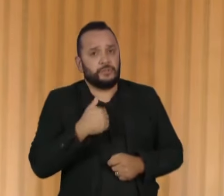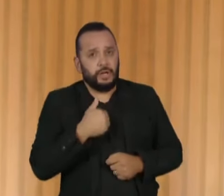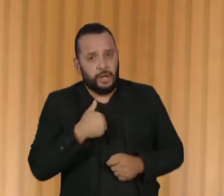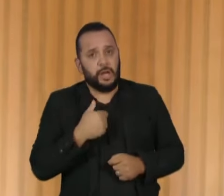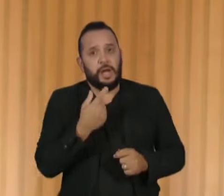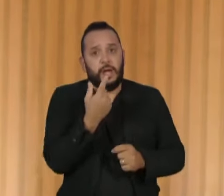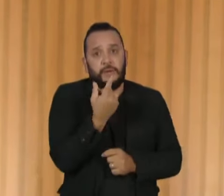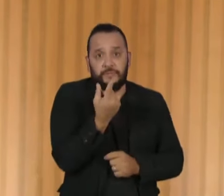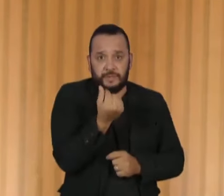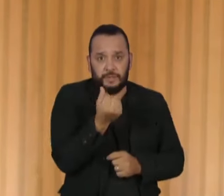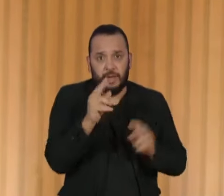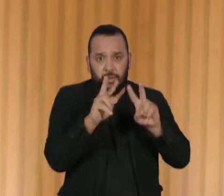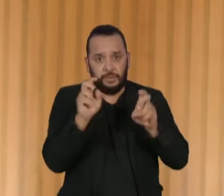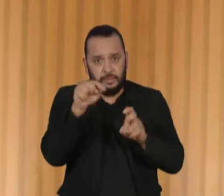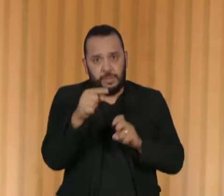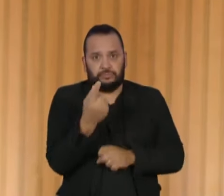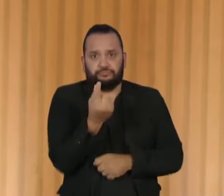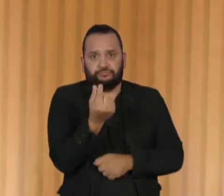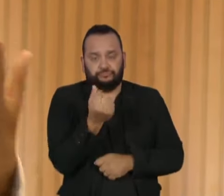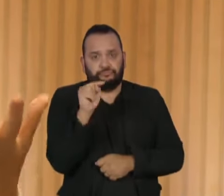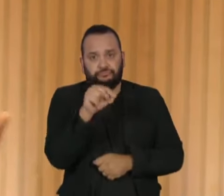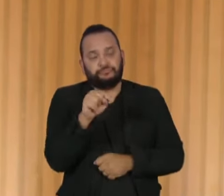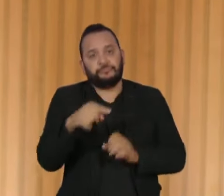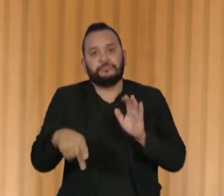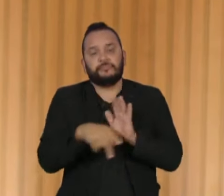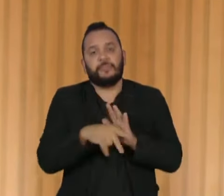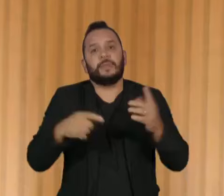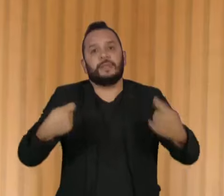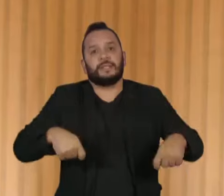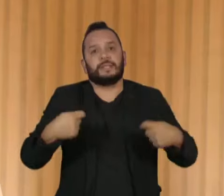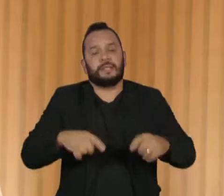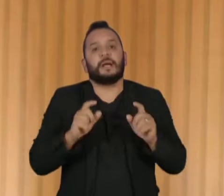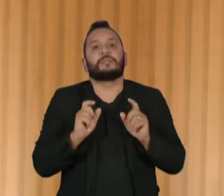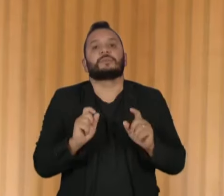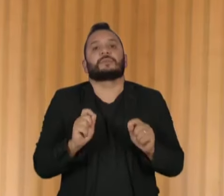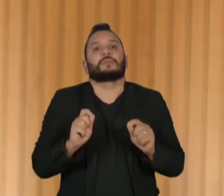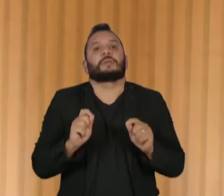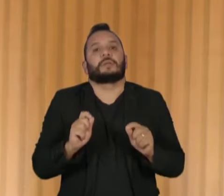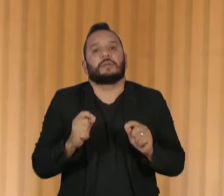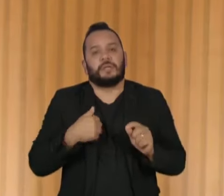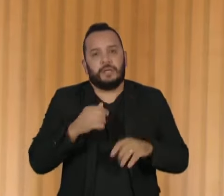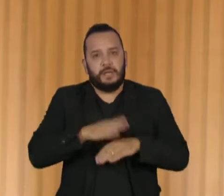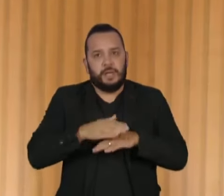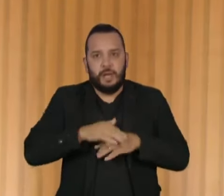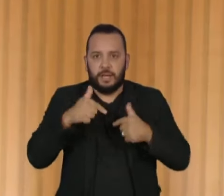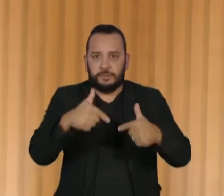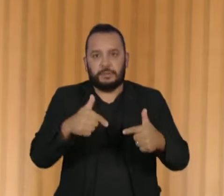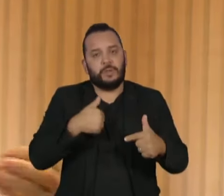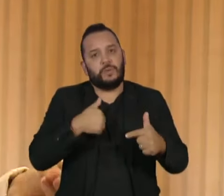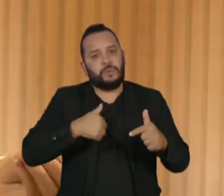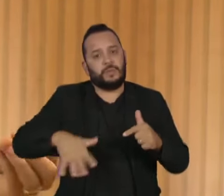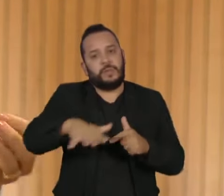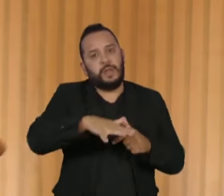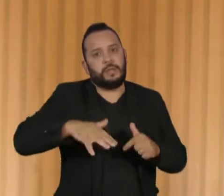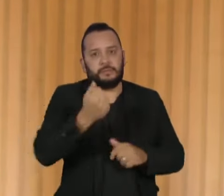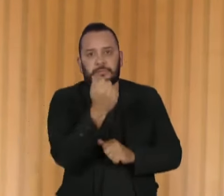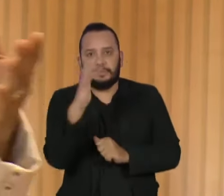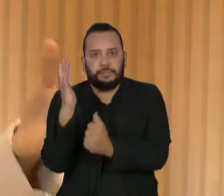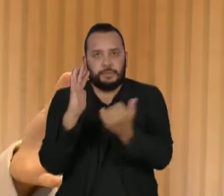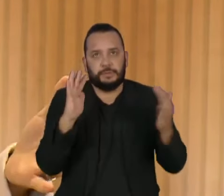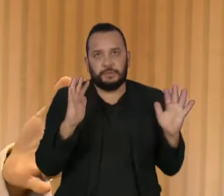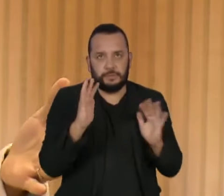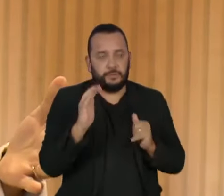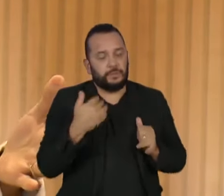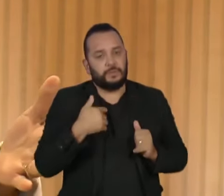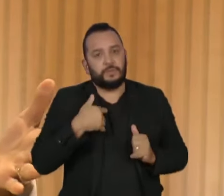rigor fiscal com também a necessidade de se tomar medidas no plano ambiental. Acontece que o Estado